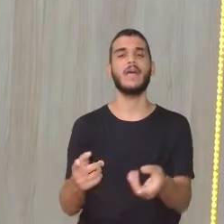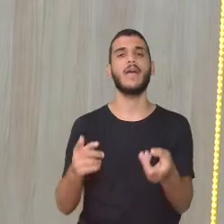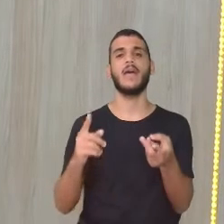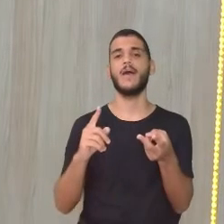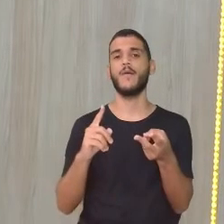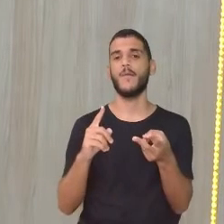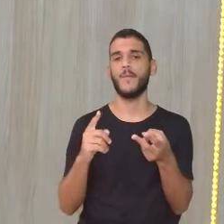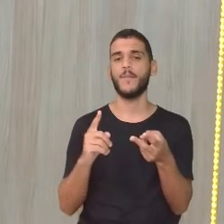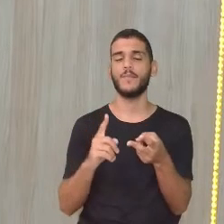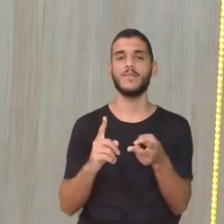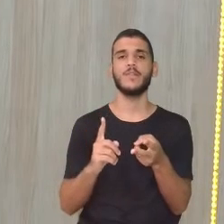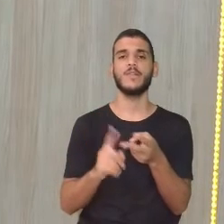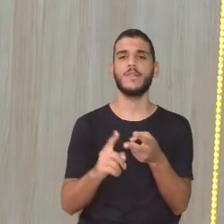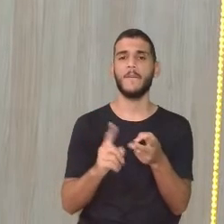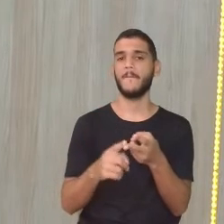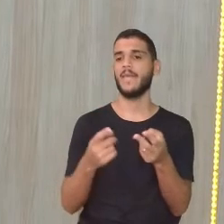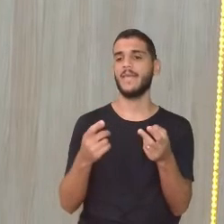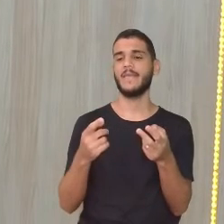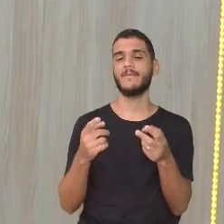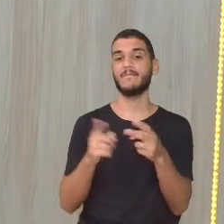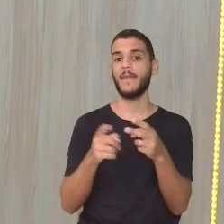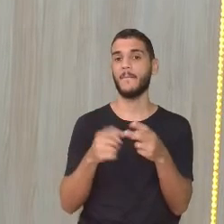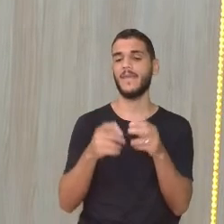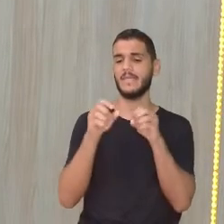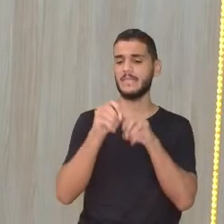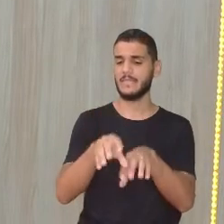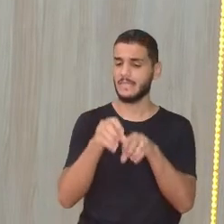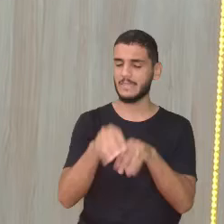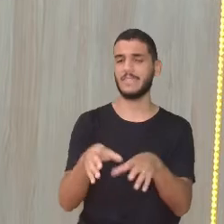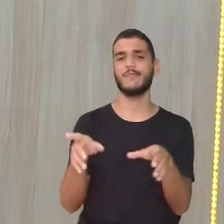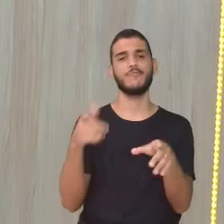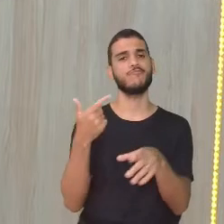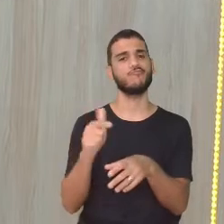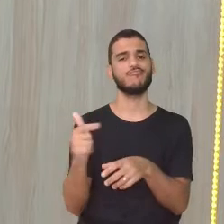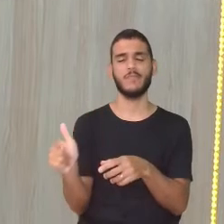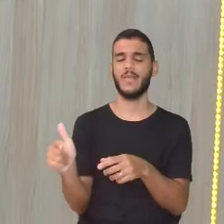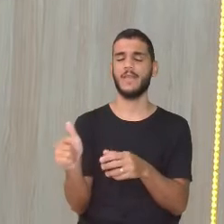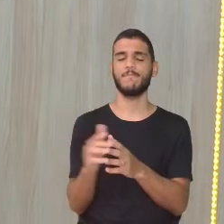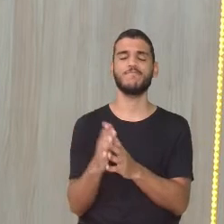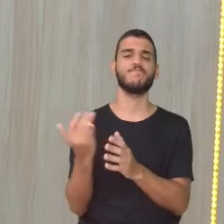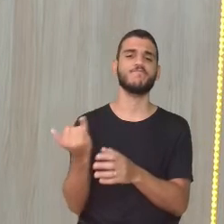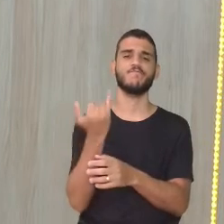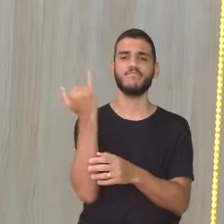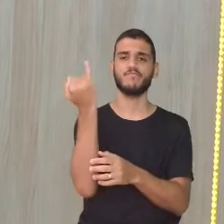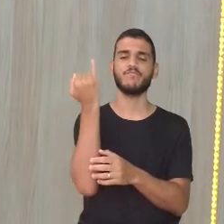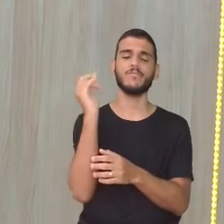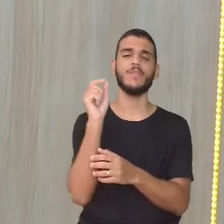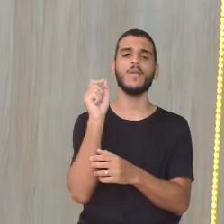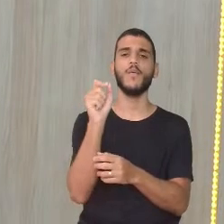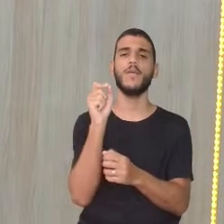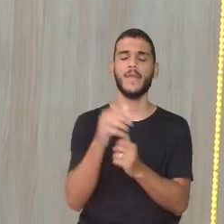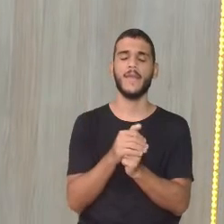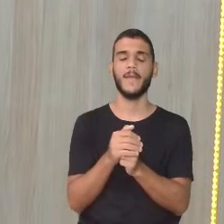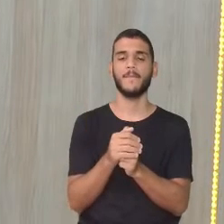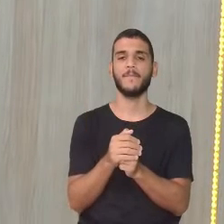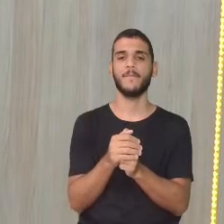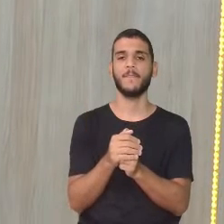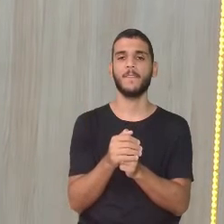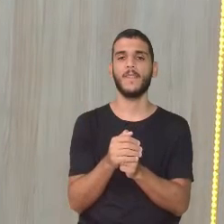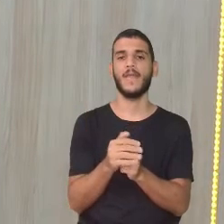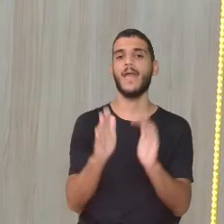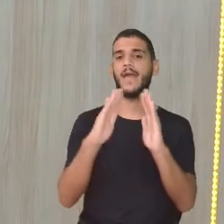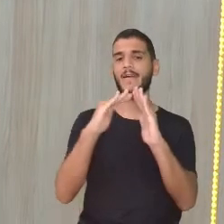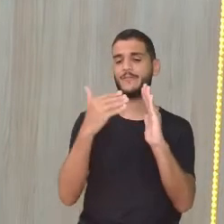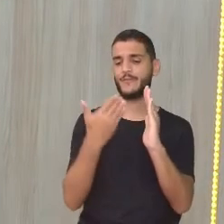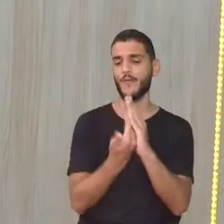básica, tá certo? Do ensino, tá? Então, é importante. Porque o ensino, ele vai trazer uma chance